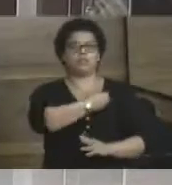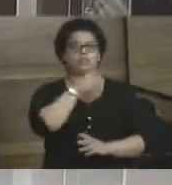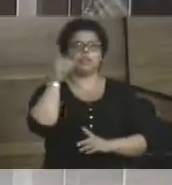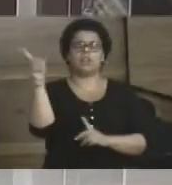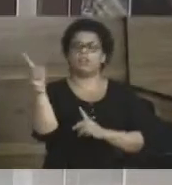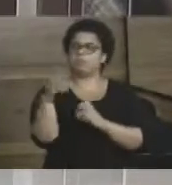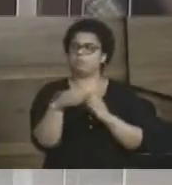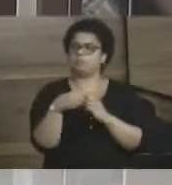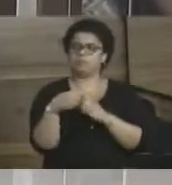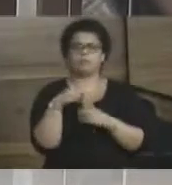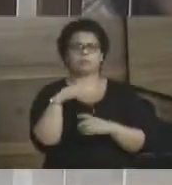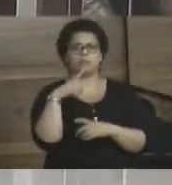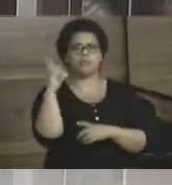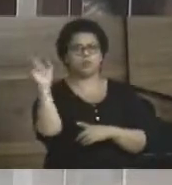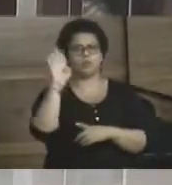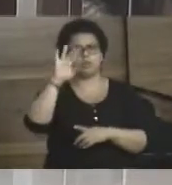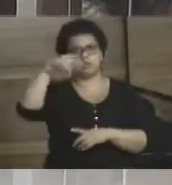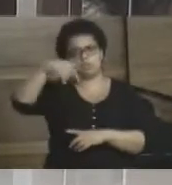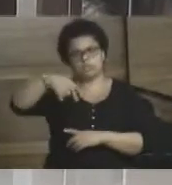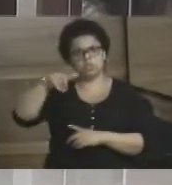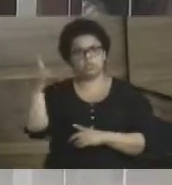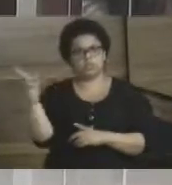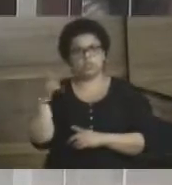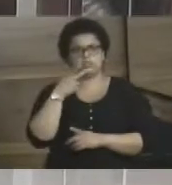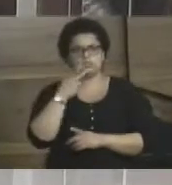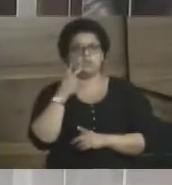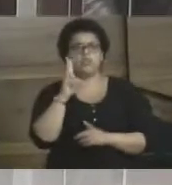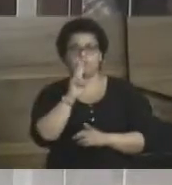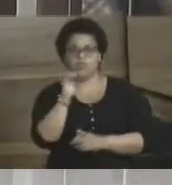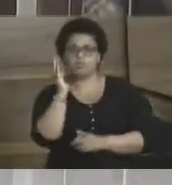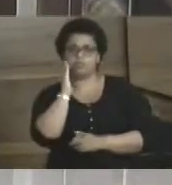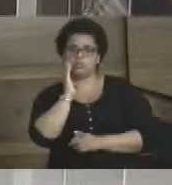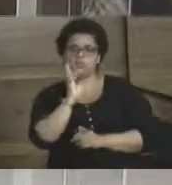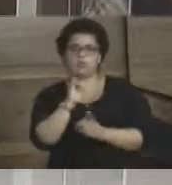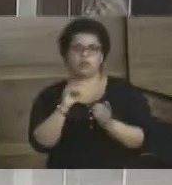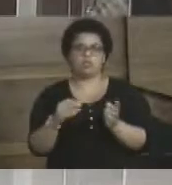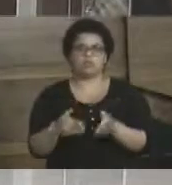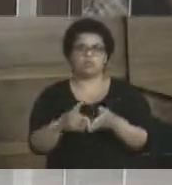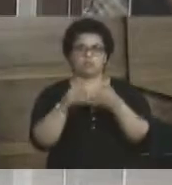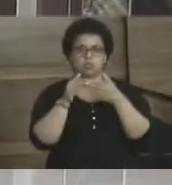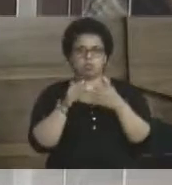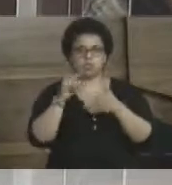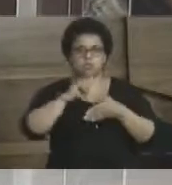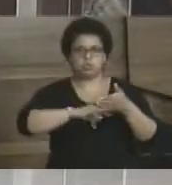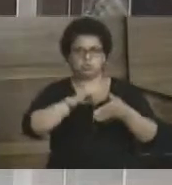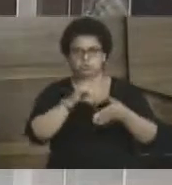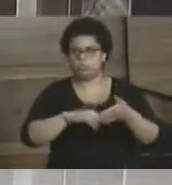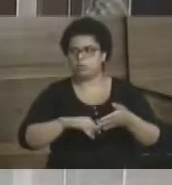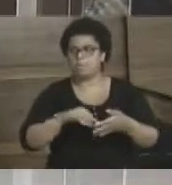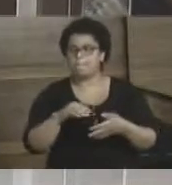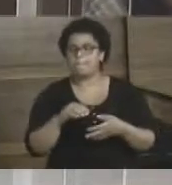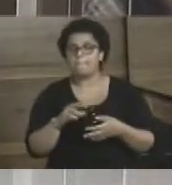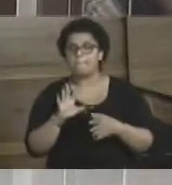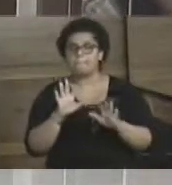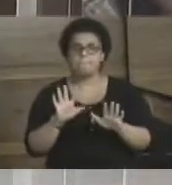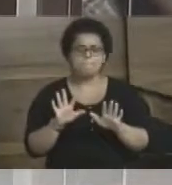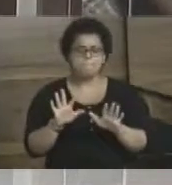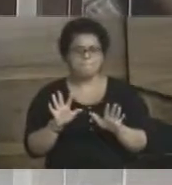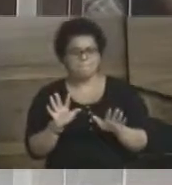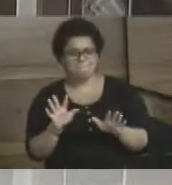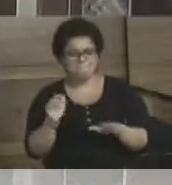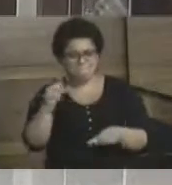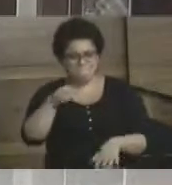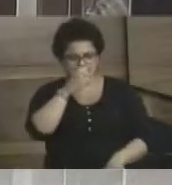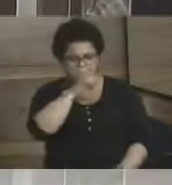contrapartida que existe lá. Sei que o Jedi vai subir com uma solicitação, requerimento com relação a isso. Só que,